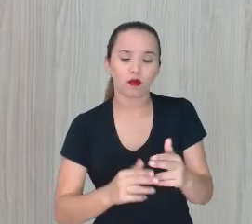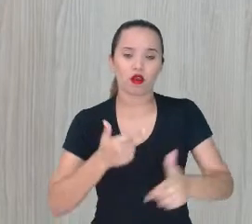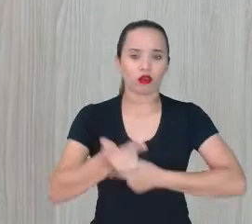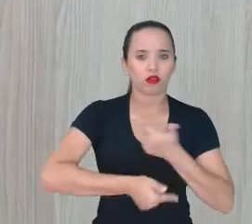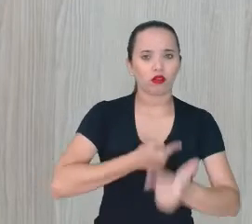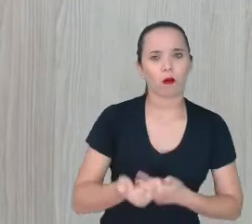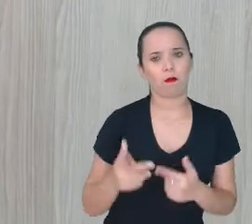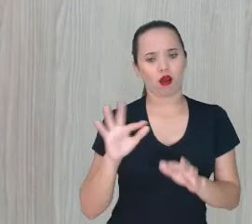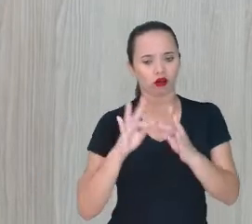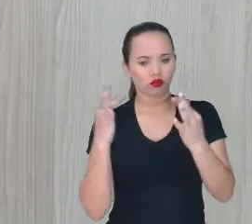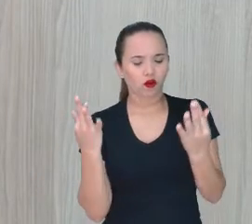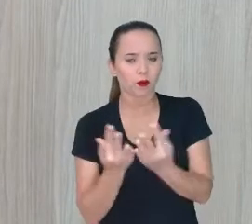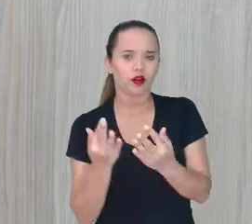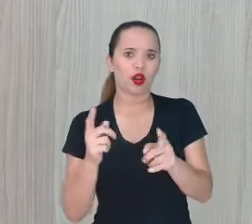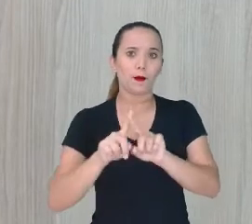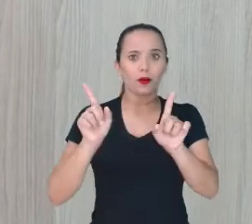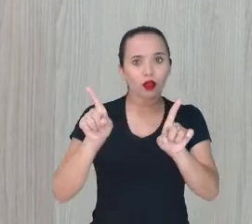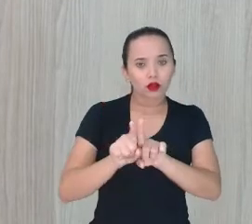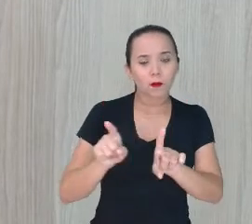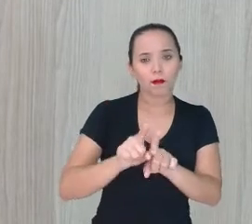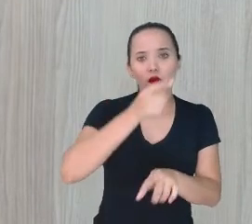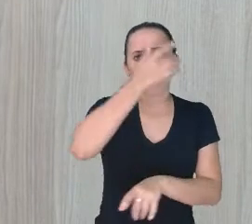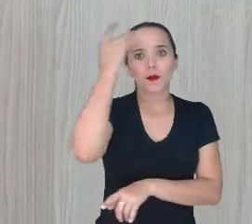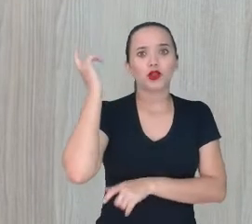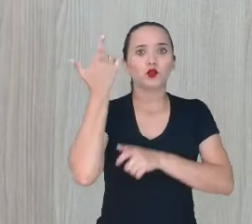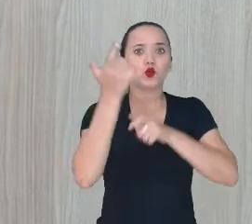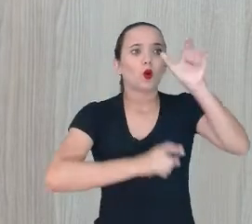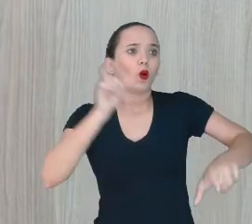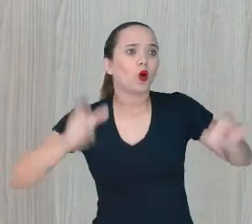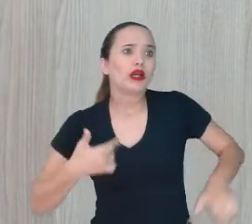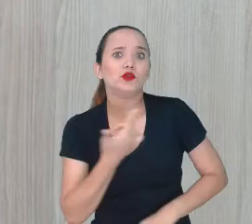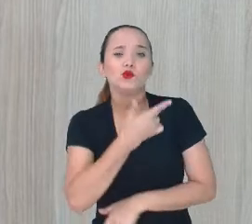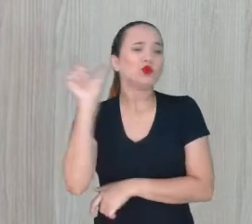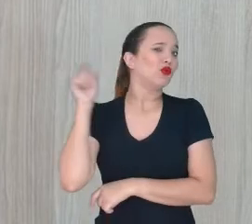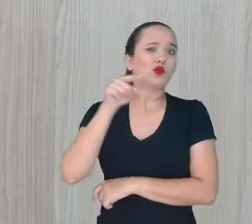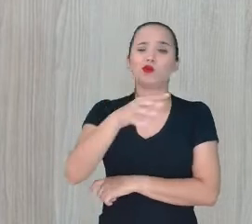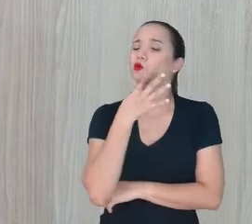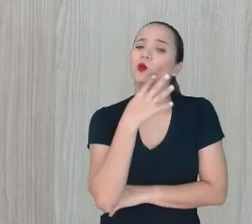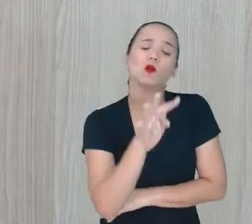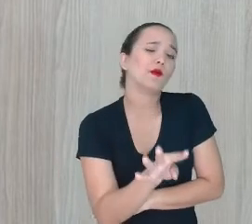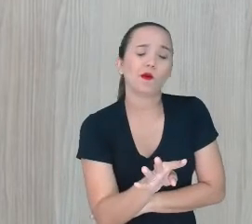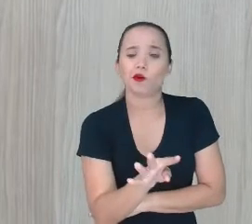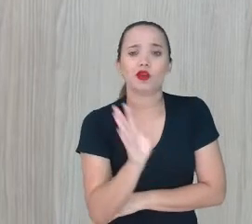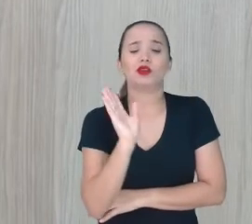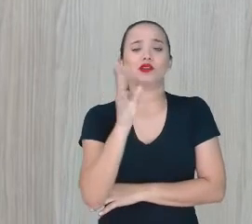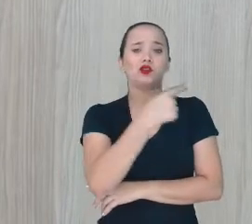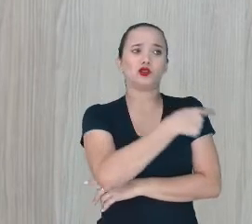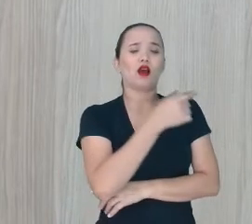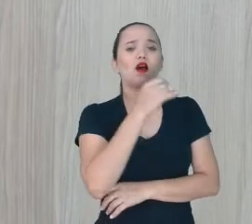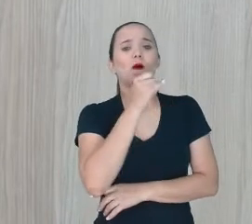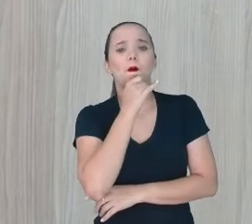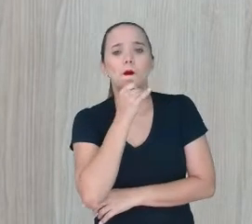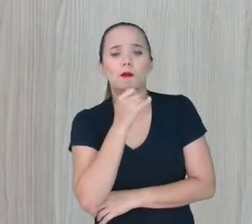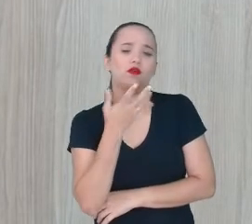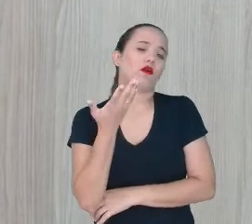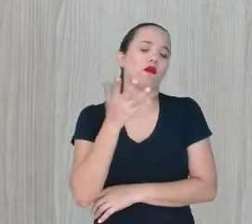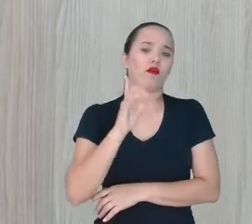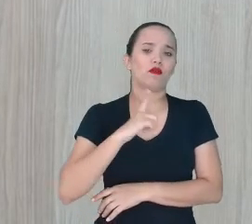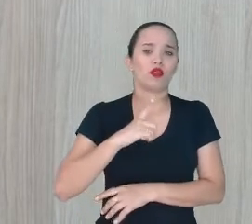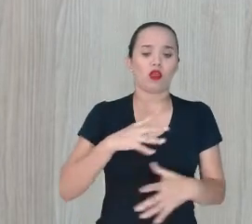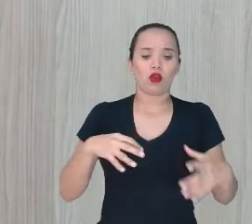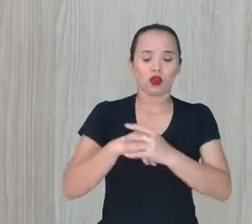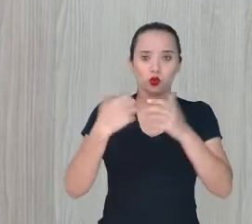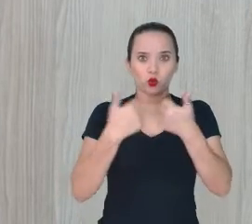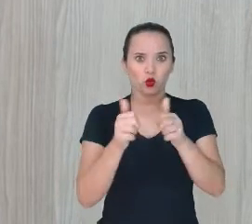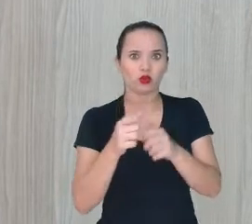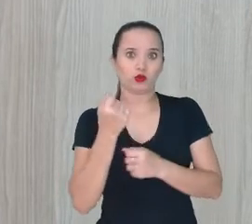Mas com estranhos mesmo Como o exemplo Que o professor Gilson Trouxe no ônibus Que é uma pessoa Muitas vezes Você não viu na